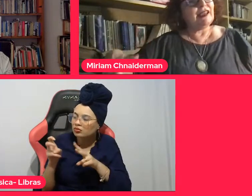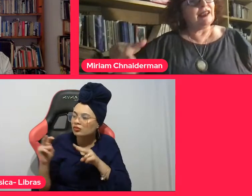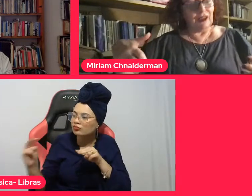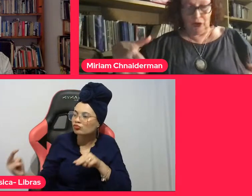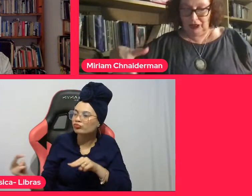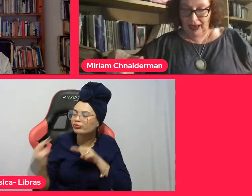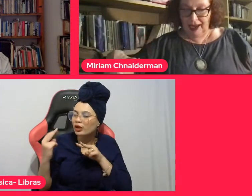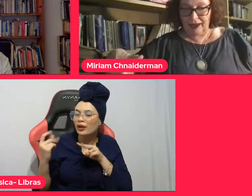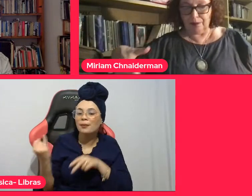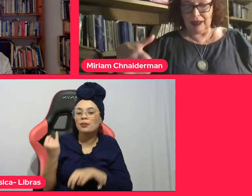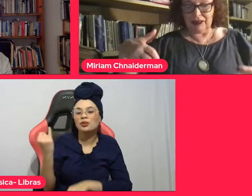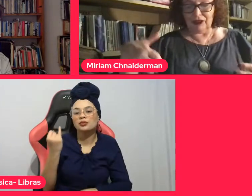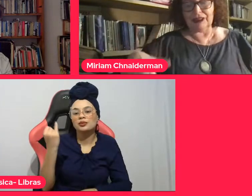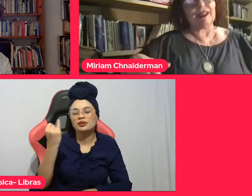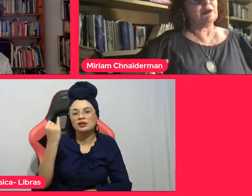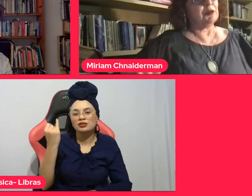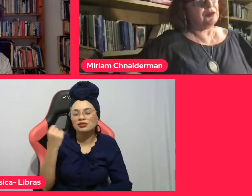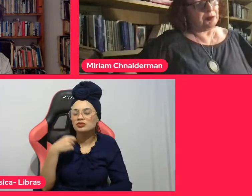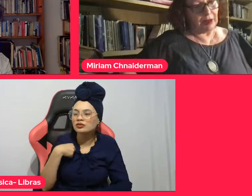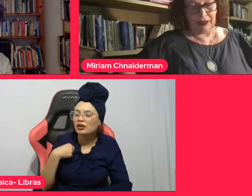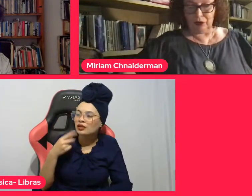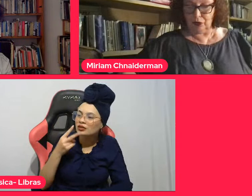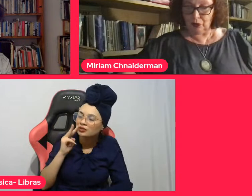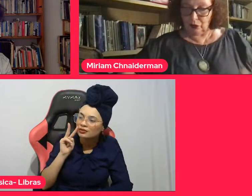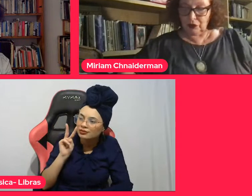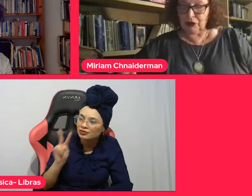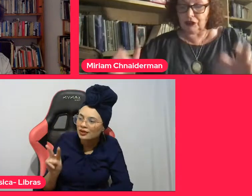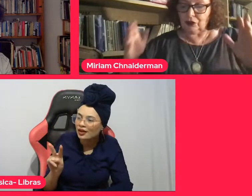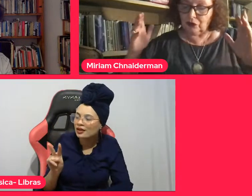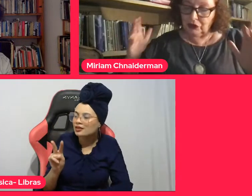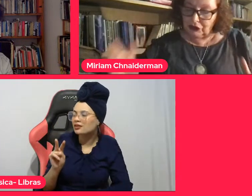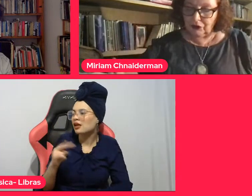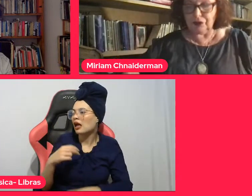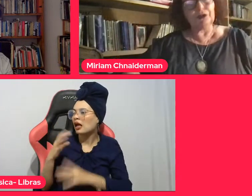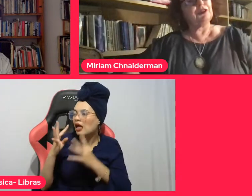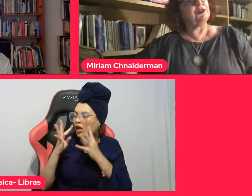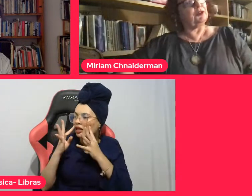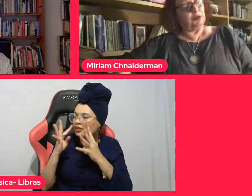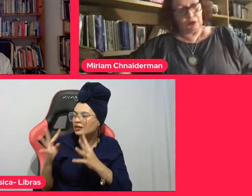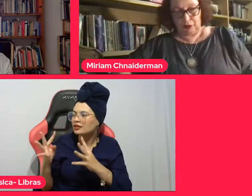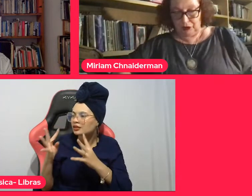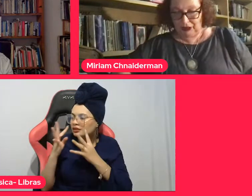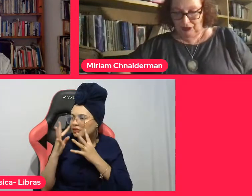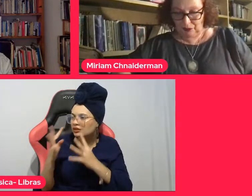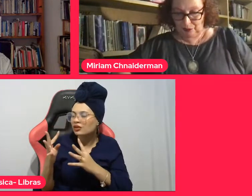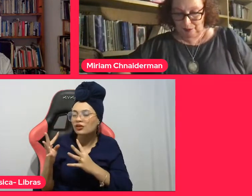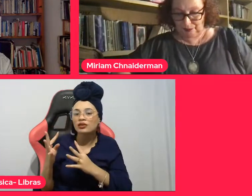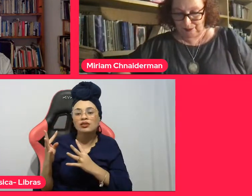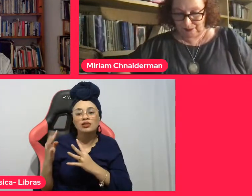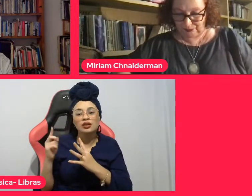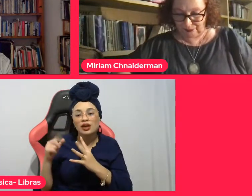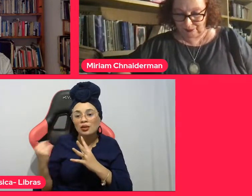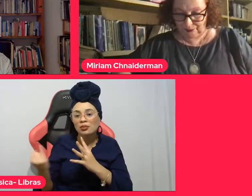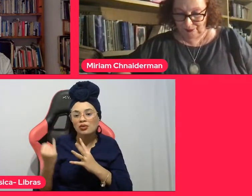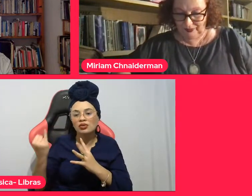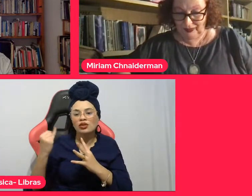Ver e olhar passam a ser movimentos constitutivos do sujeito.